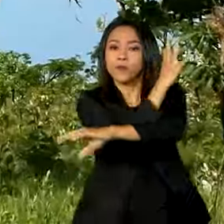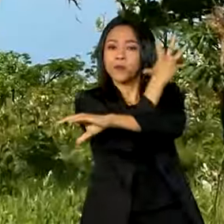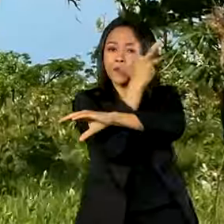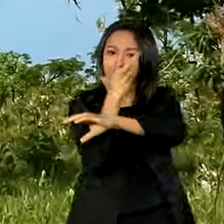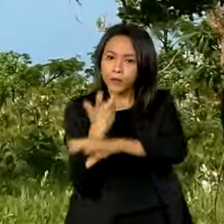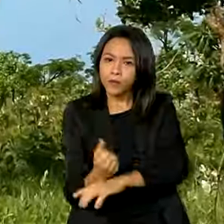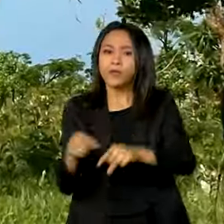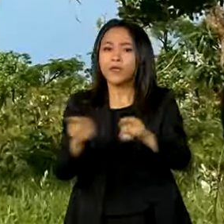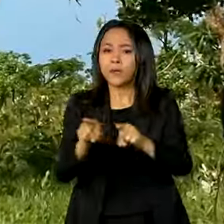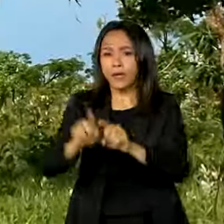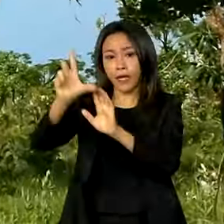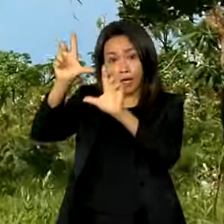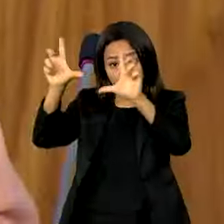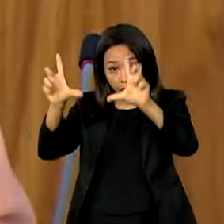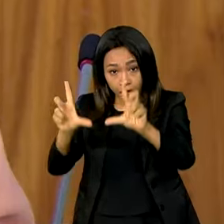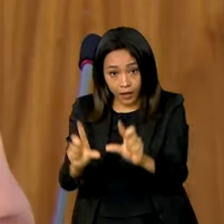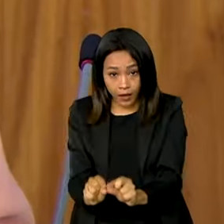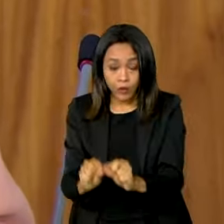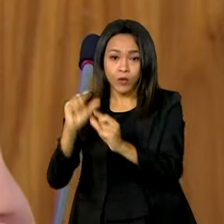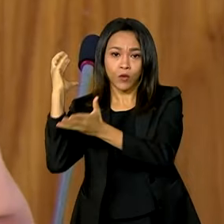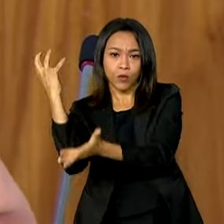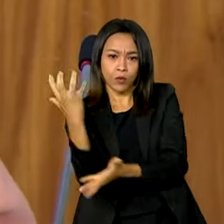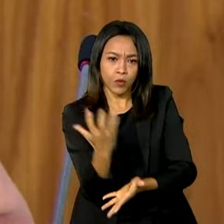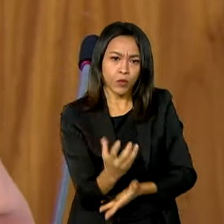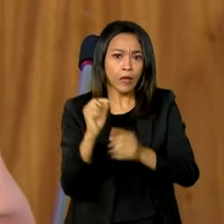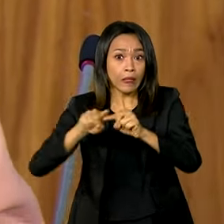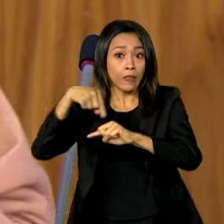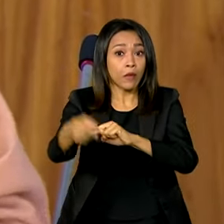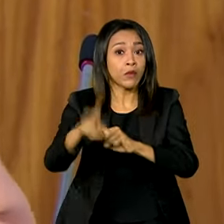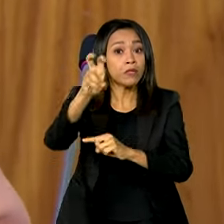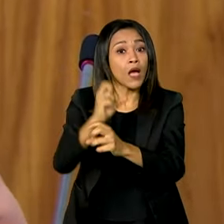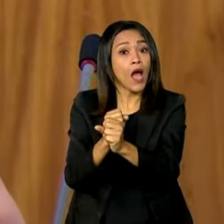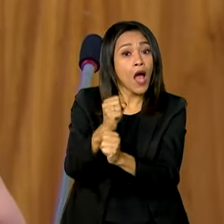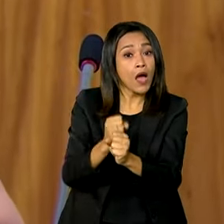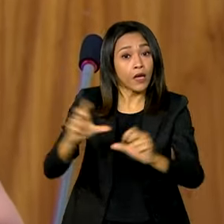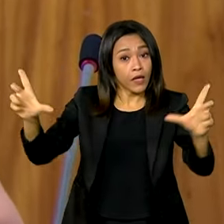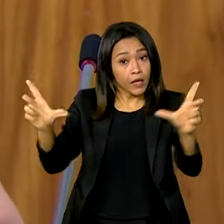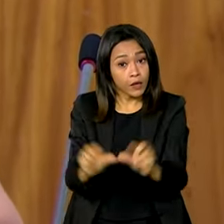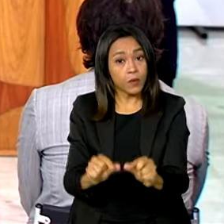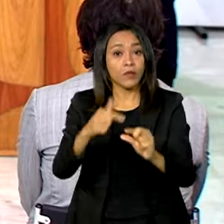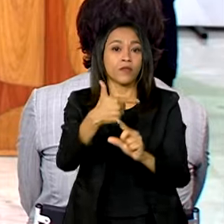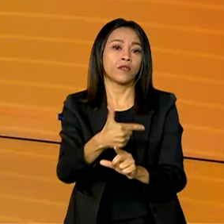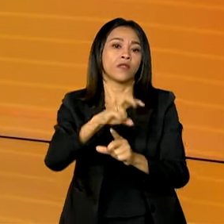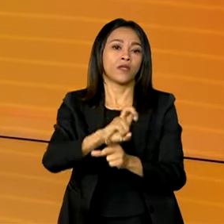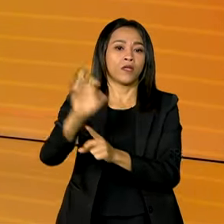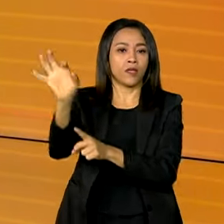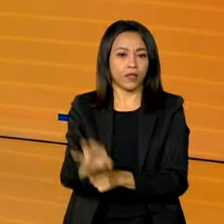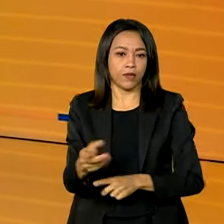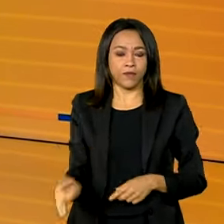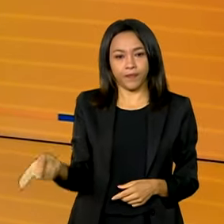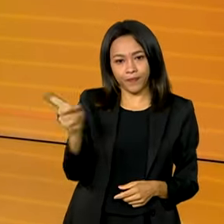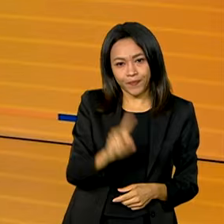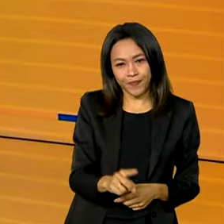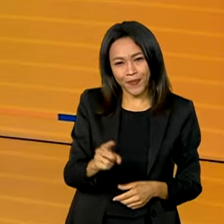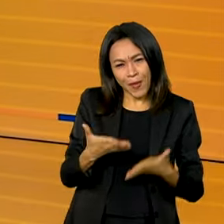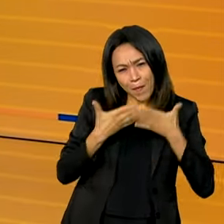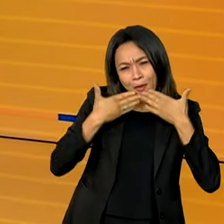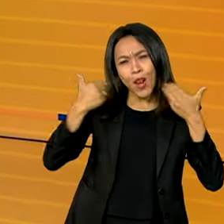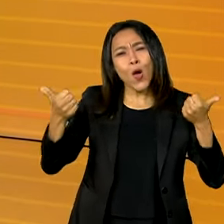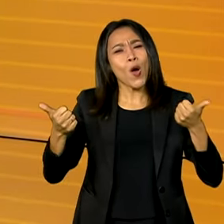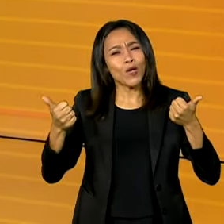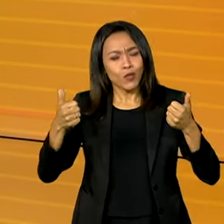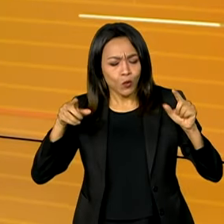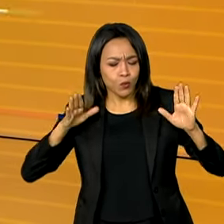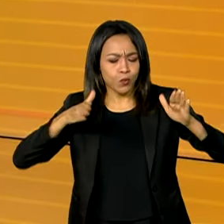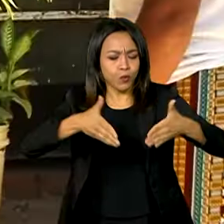também teve redução no desmatamento. Depois de cinco anos, o índice caiu 25%. Melhores condições